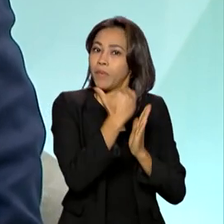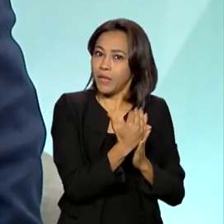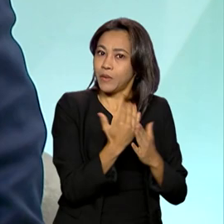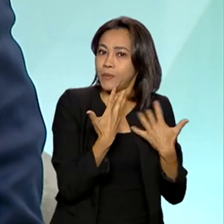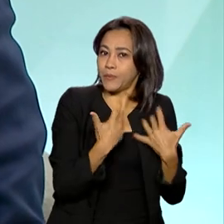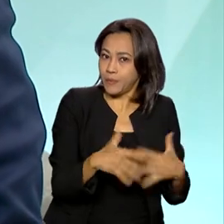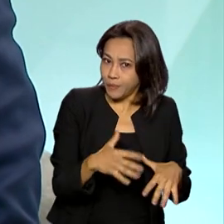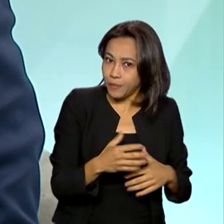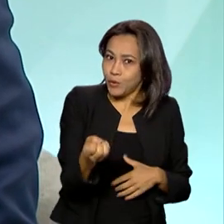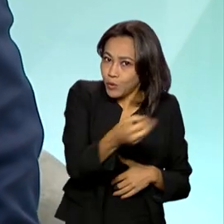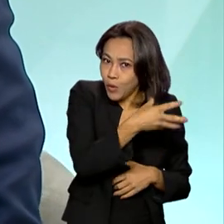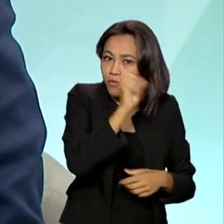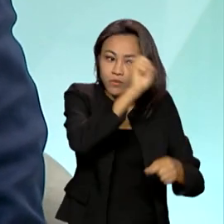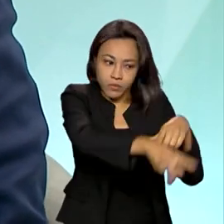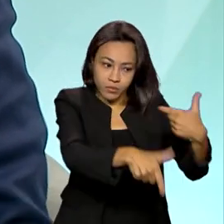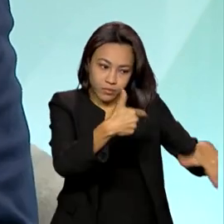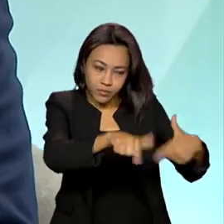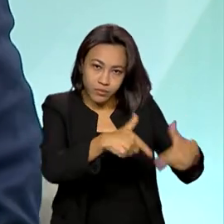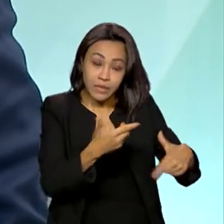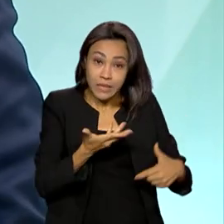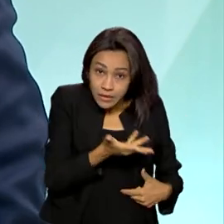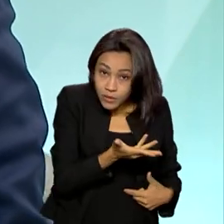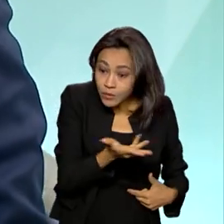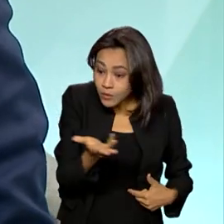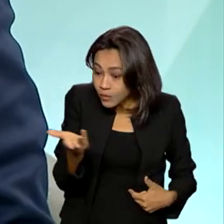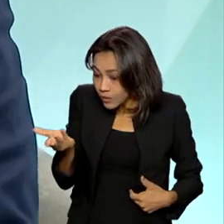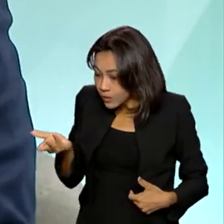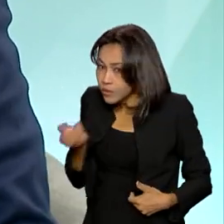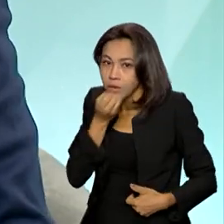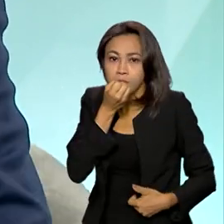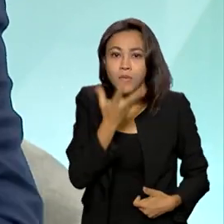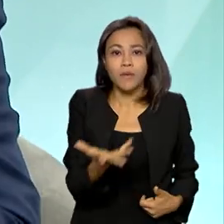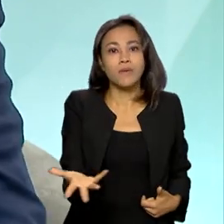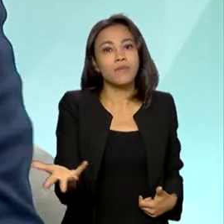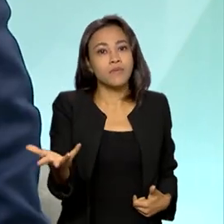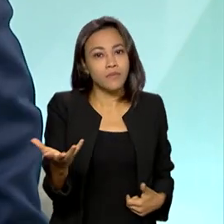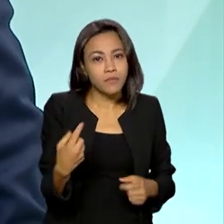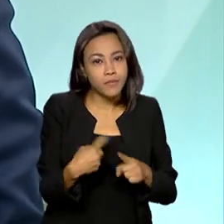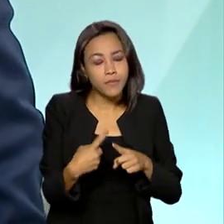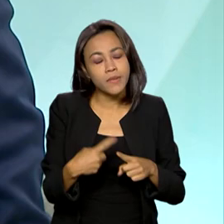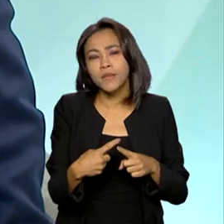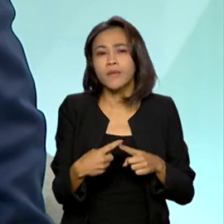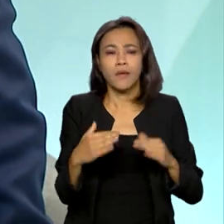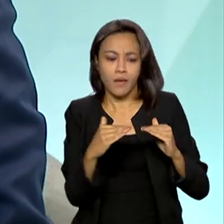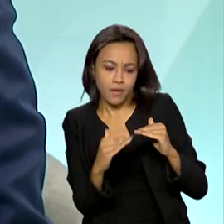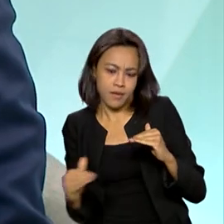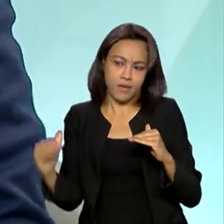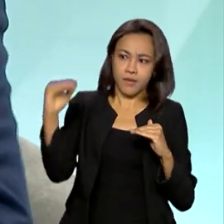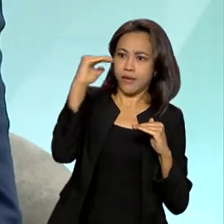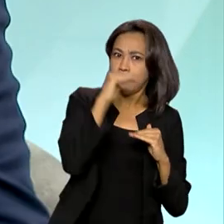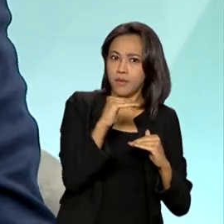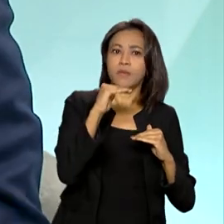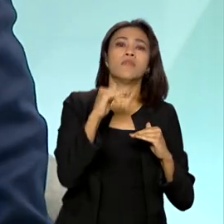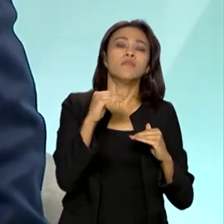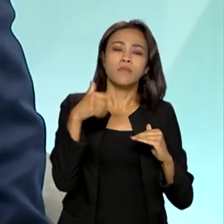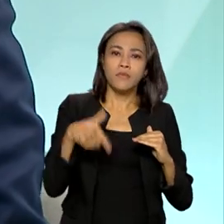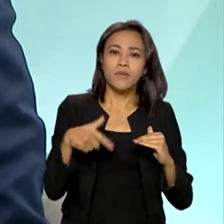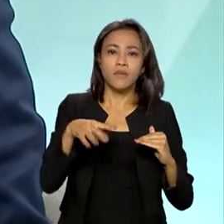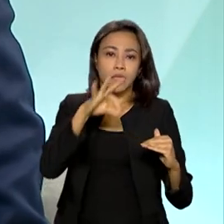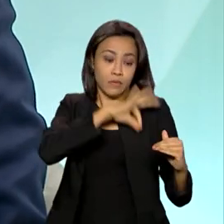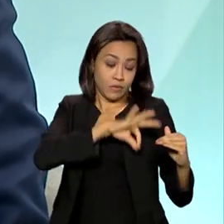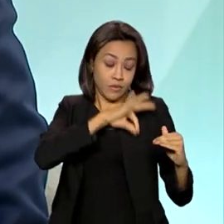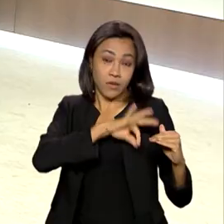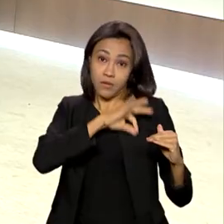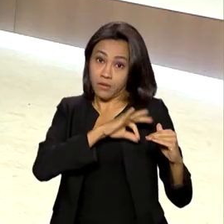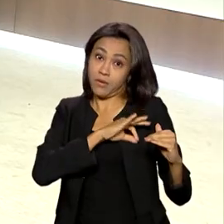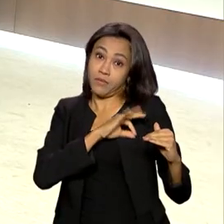considerável de novos empregos. Isso é bom. Isso é bom porque eleva o patamar da média salarial do